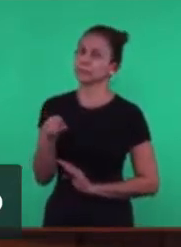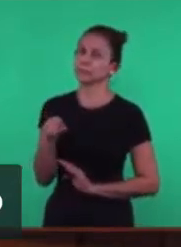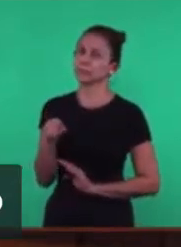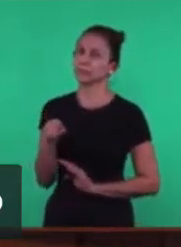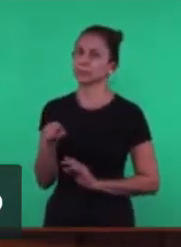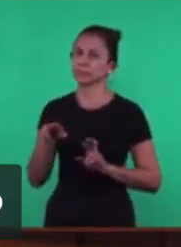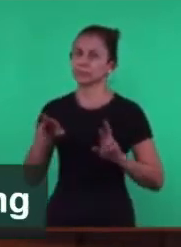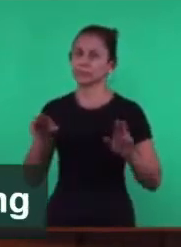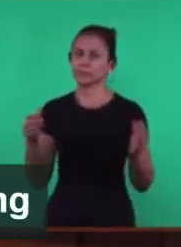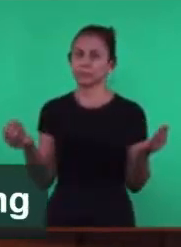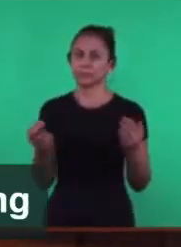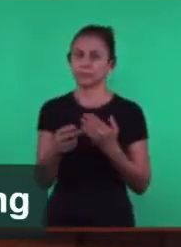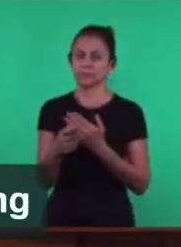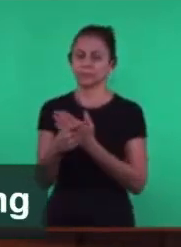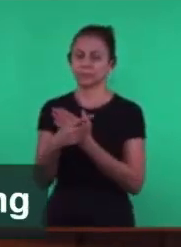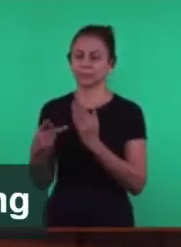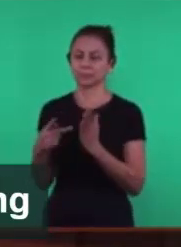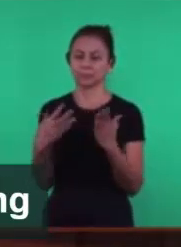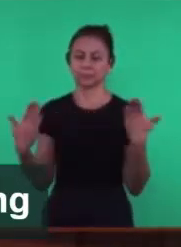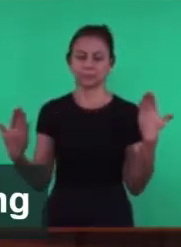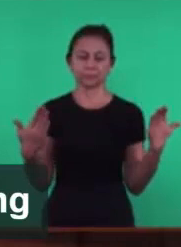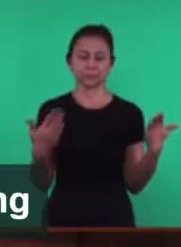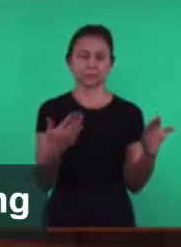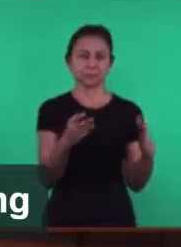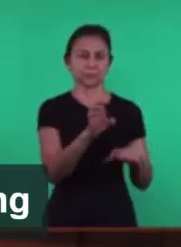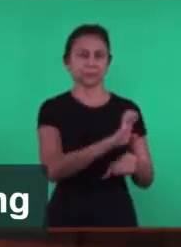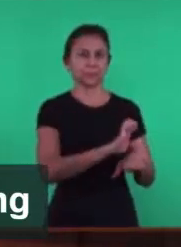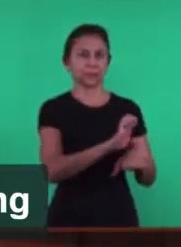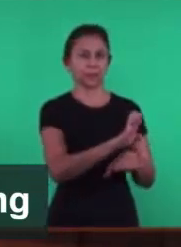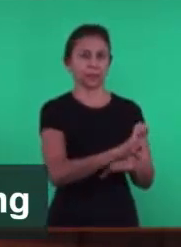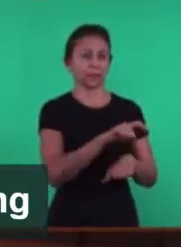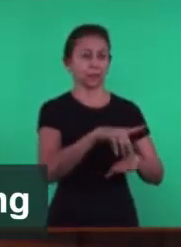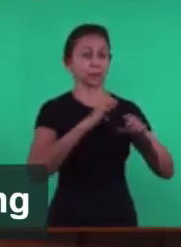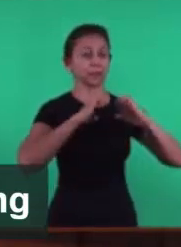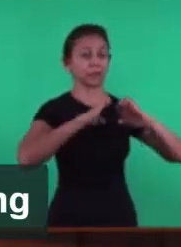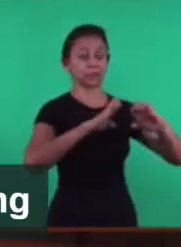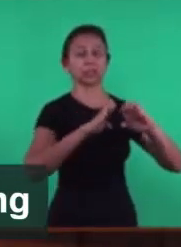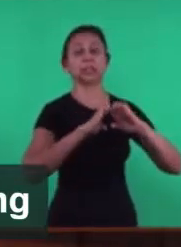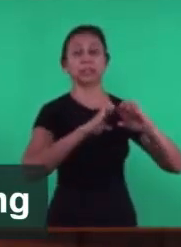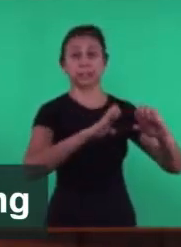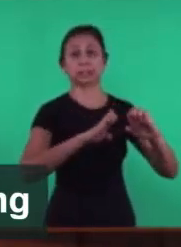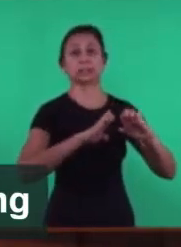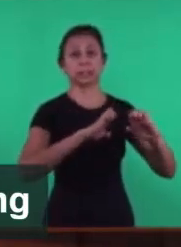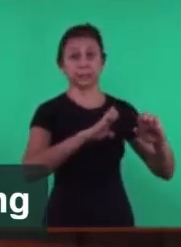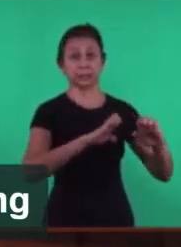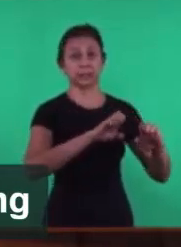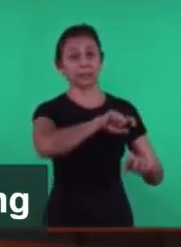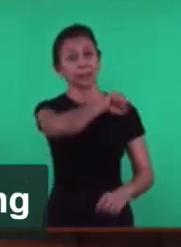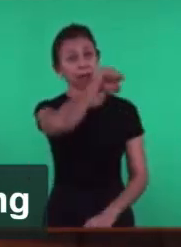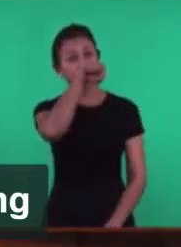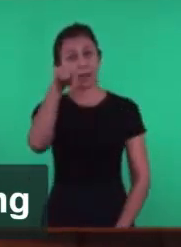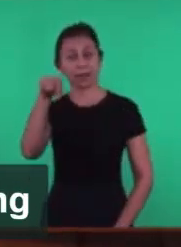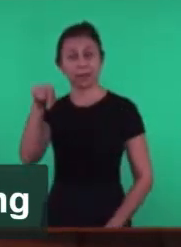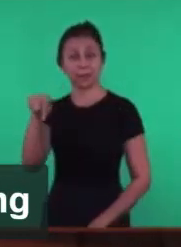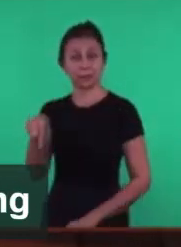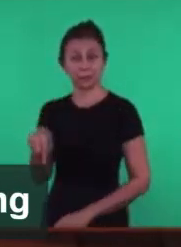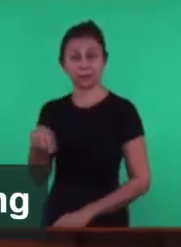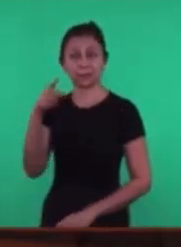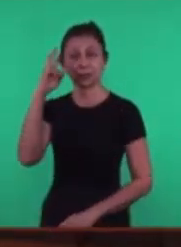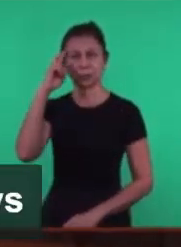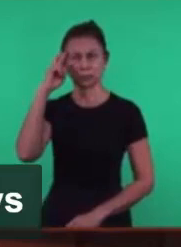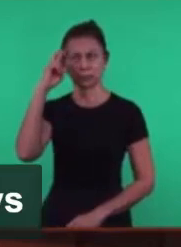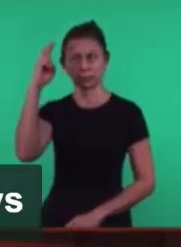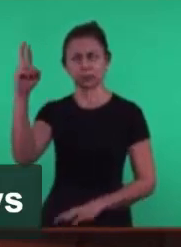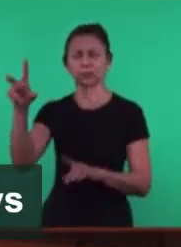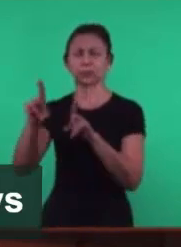Ela sai Para semear Jesus fala Do mesmo Reino Se referindo